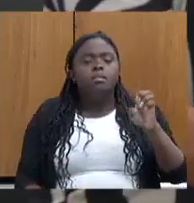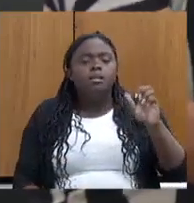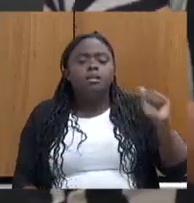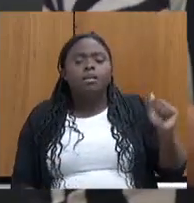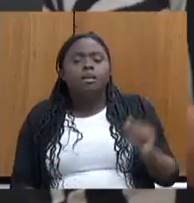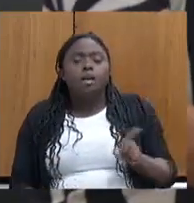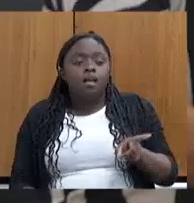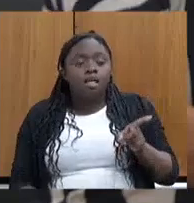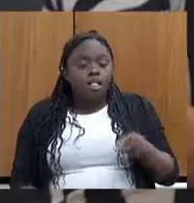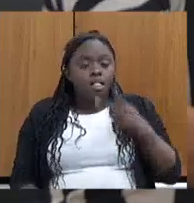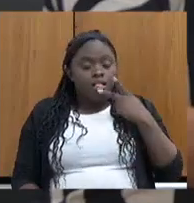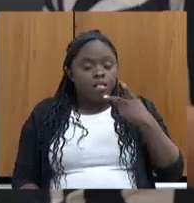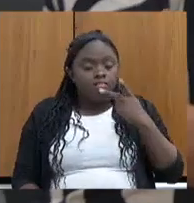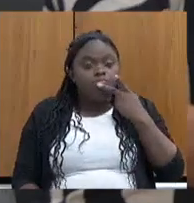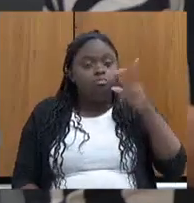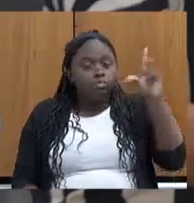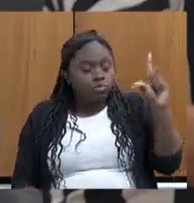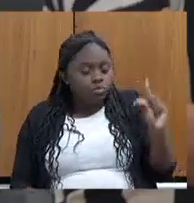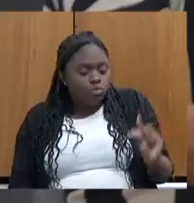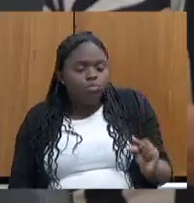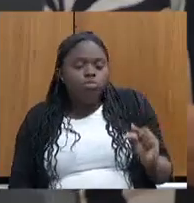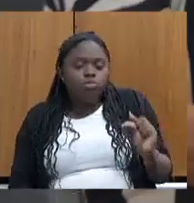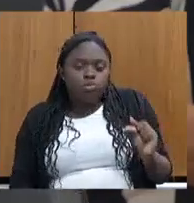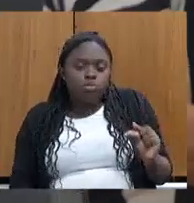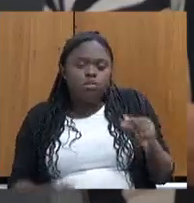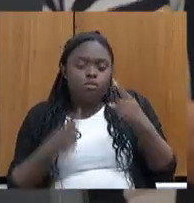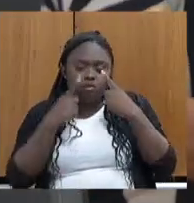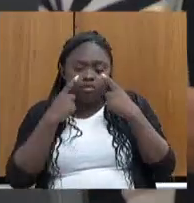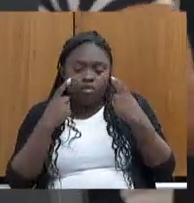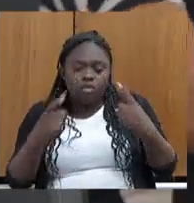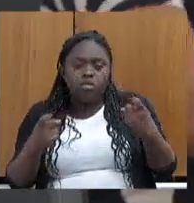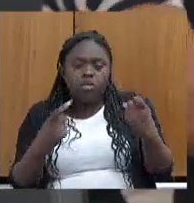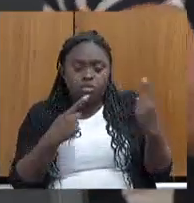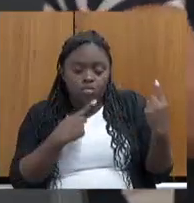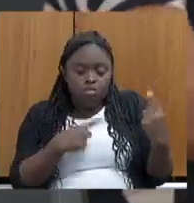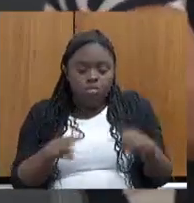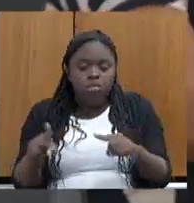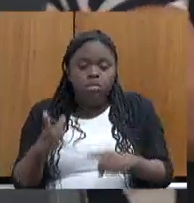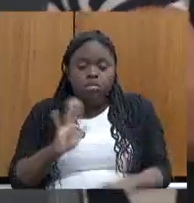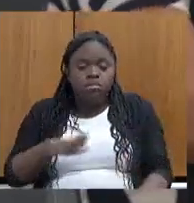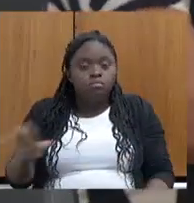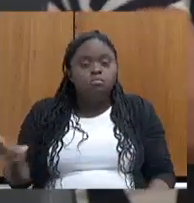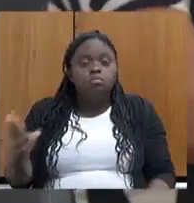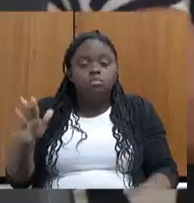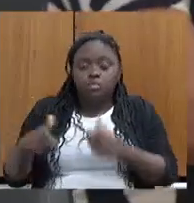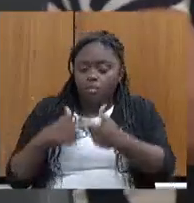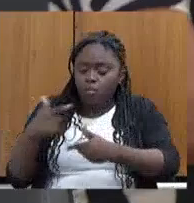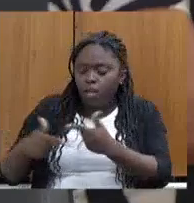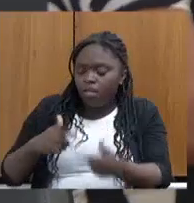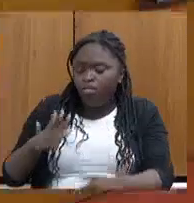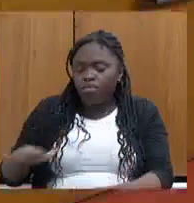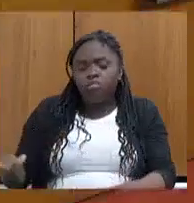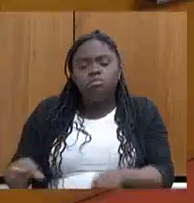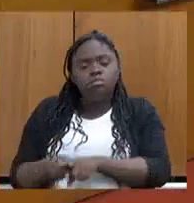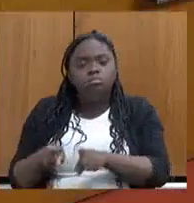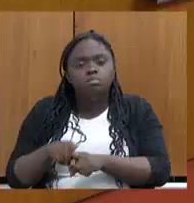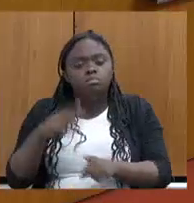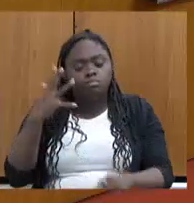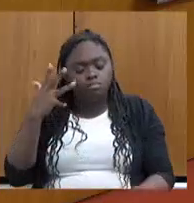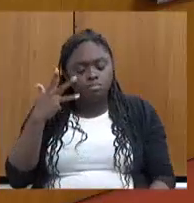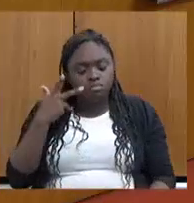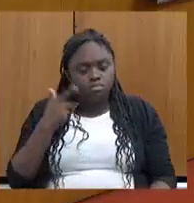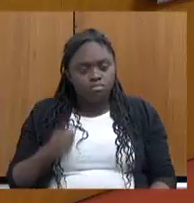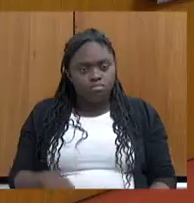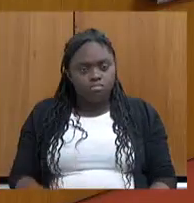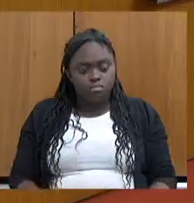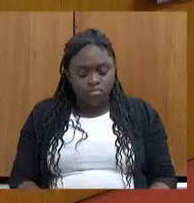contra as crianças, o trabalho infantil e o assédio. São números, secretária, não